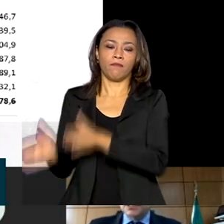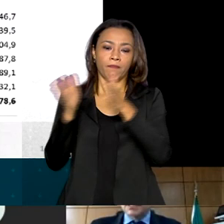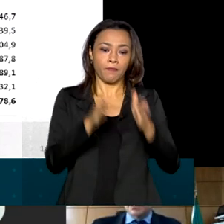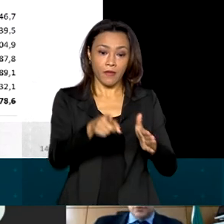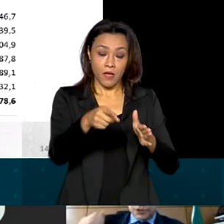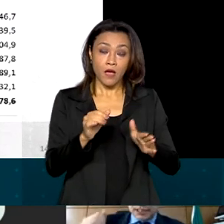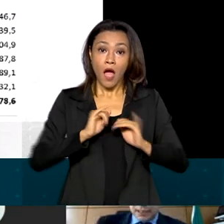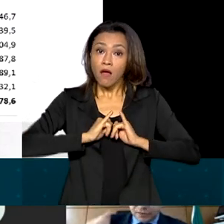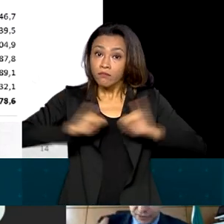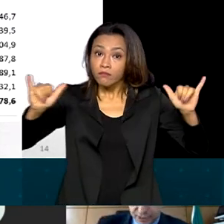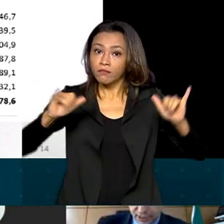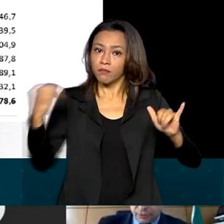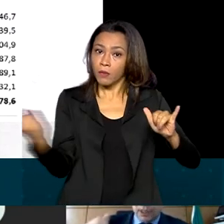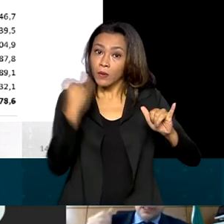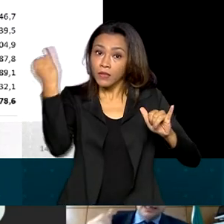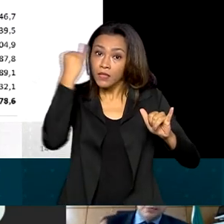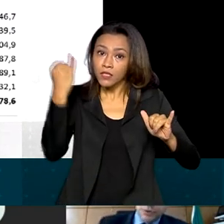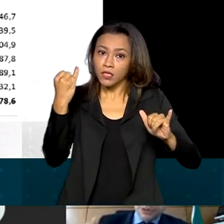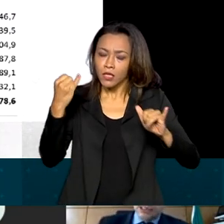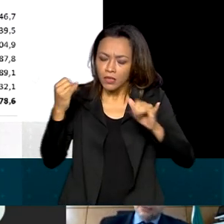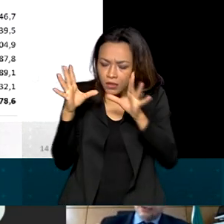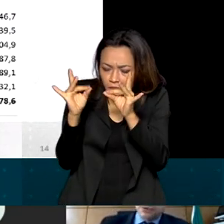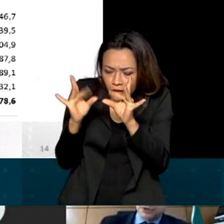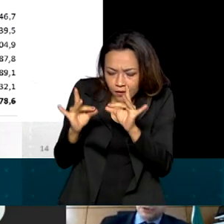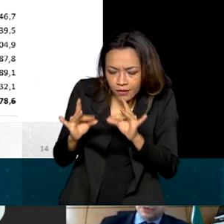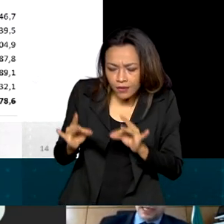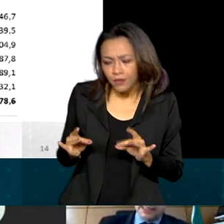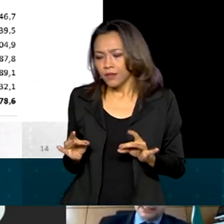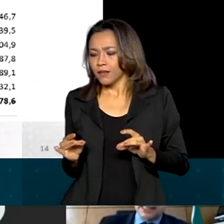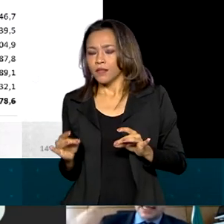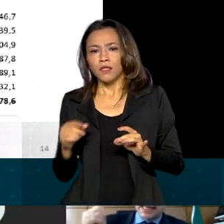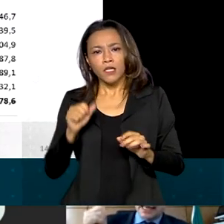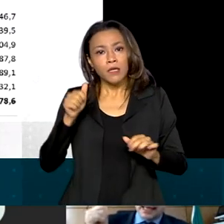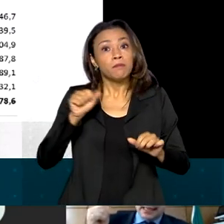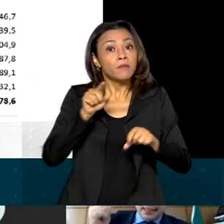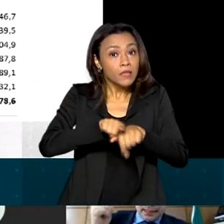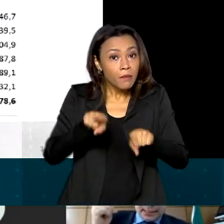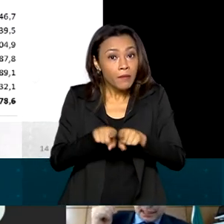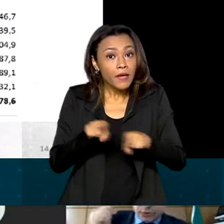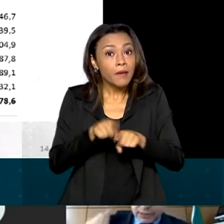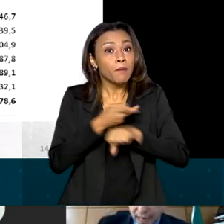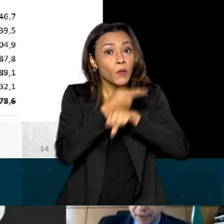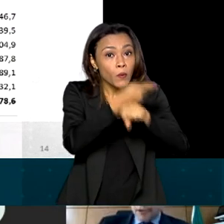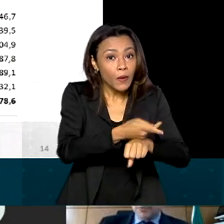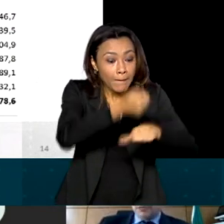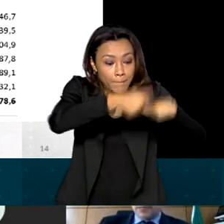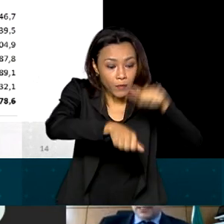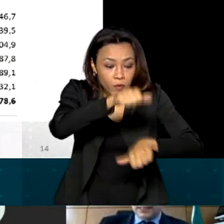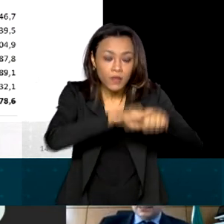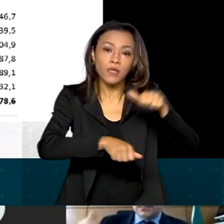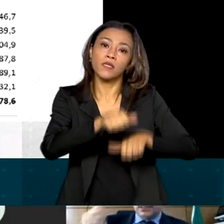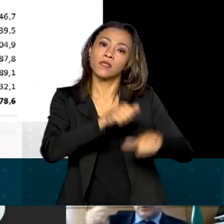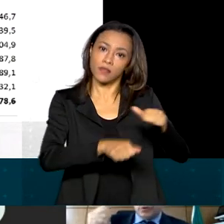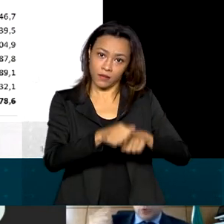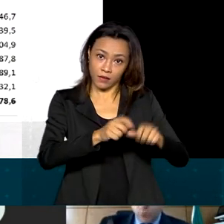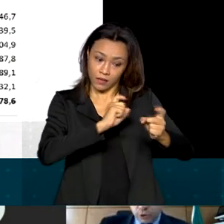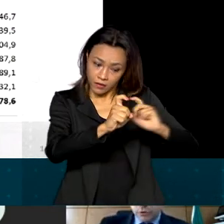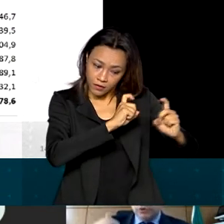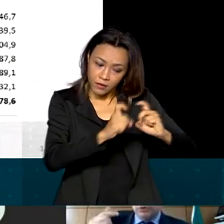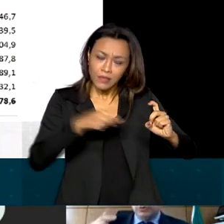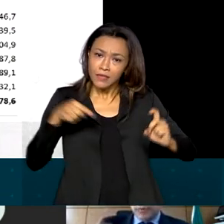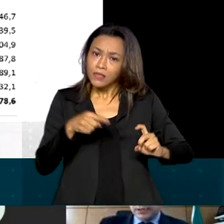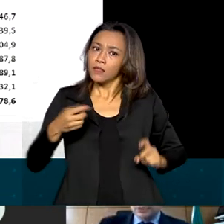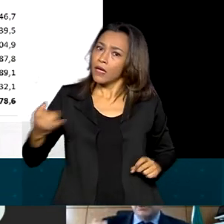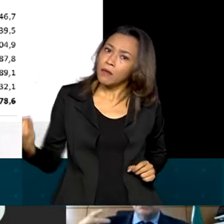é de que o zelo fiscal e a busca de reformas estruturais é saudável para o país no